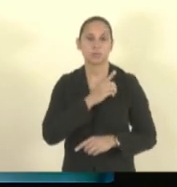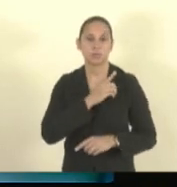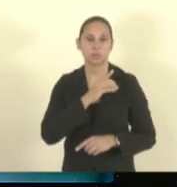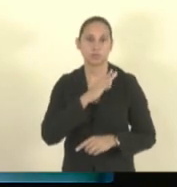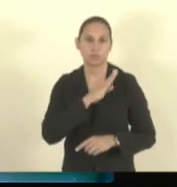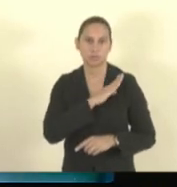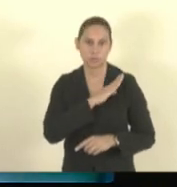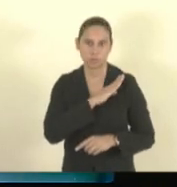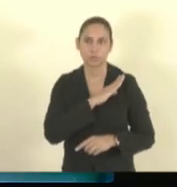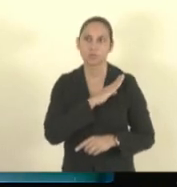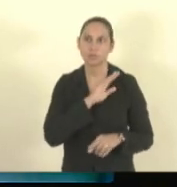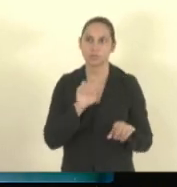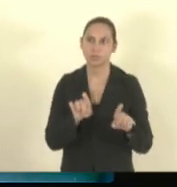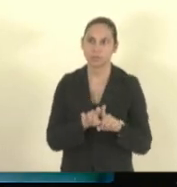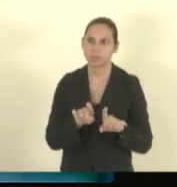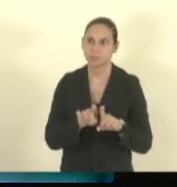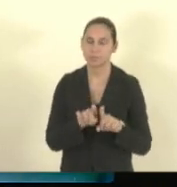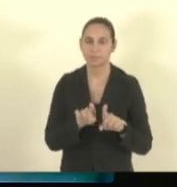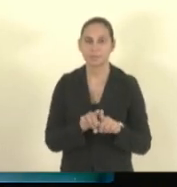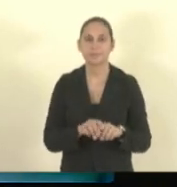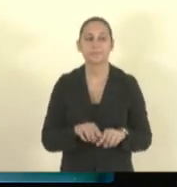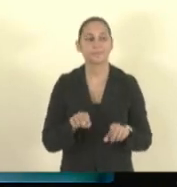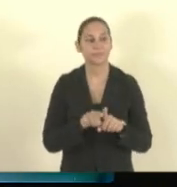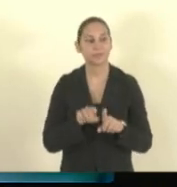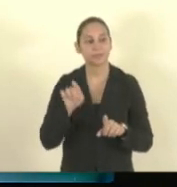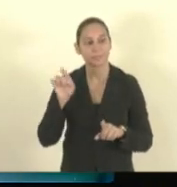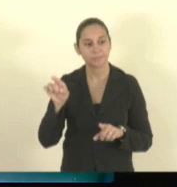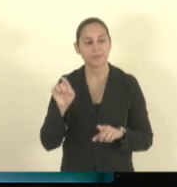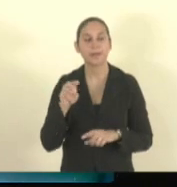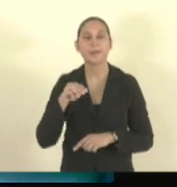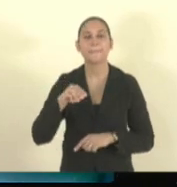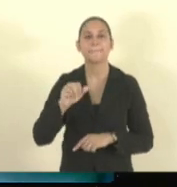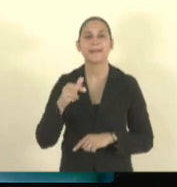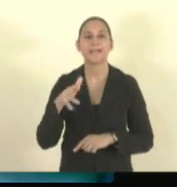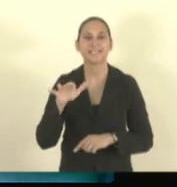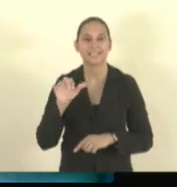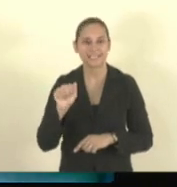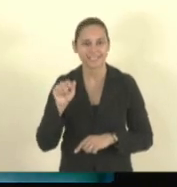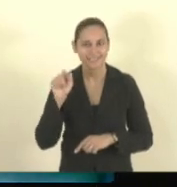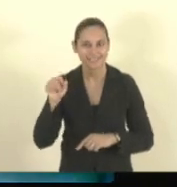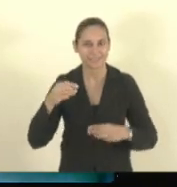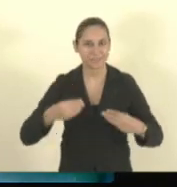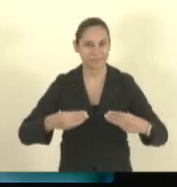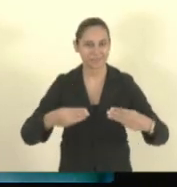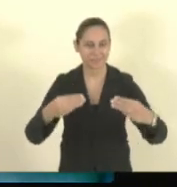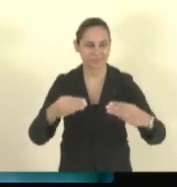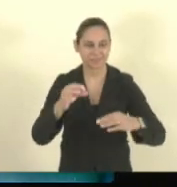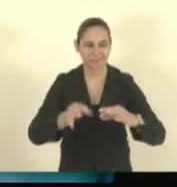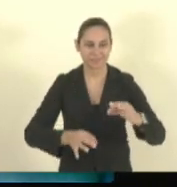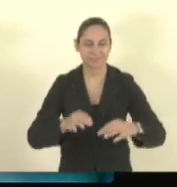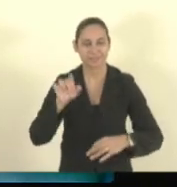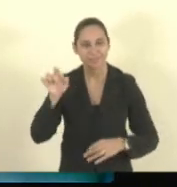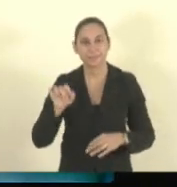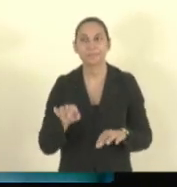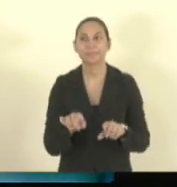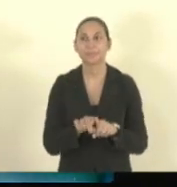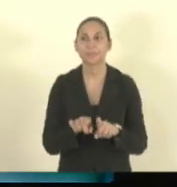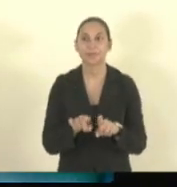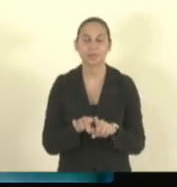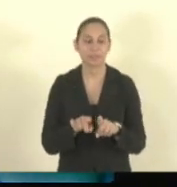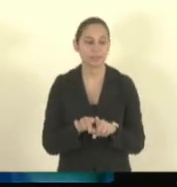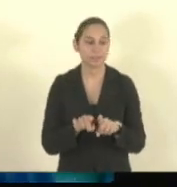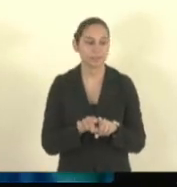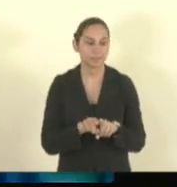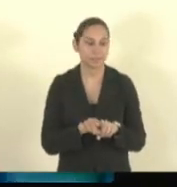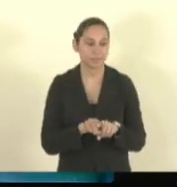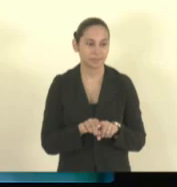a Procuradora de Justiça Maria Cristina, que foi apresentada agora há pouco, e dizer que nós já entramos, Sr. Presidente, no